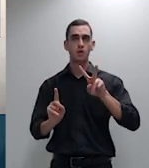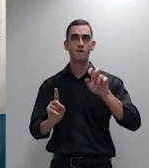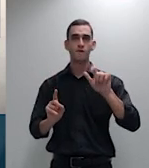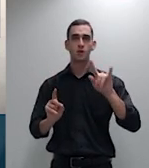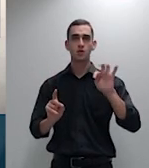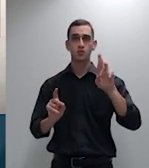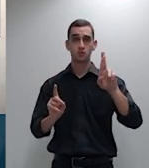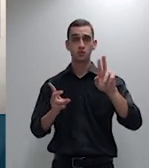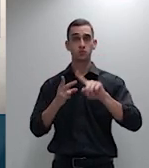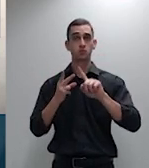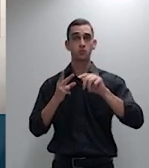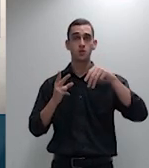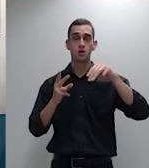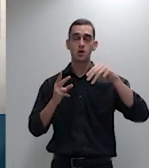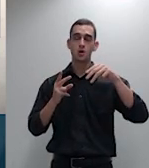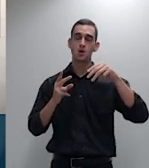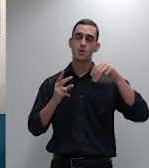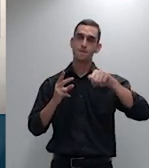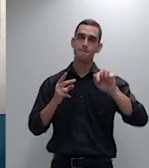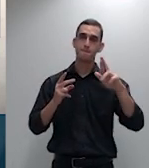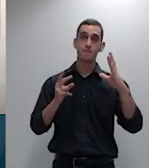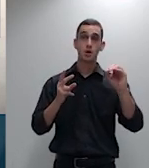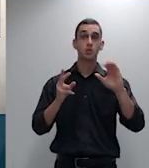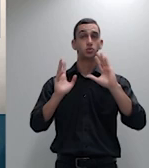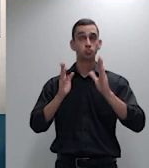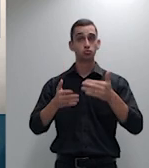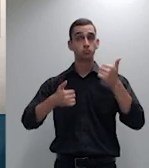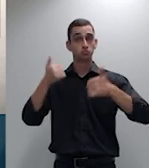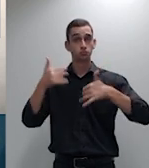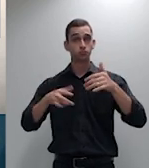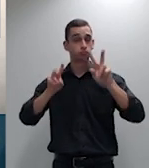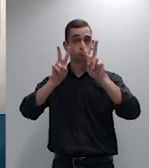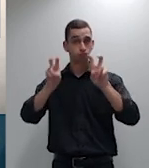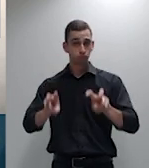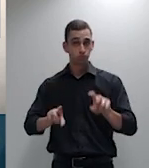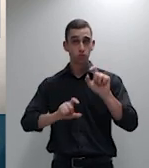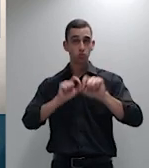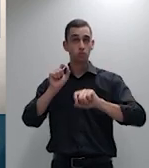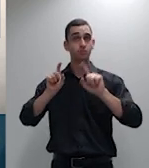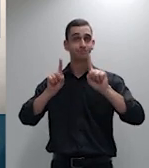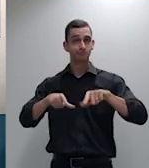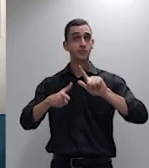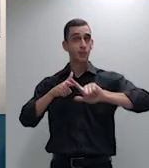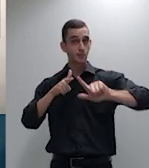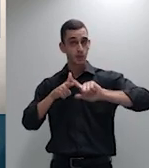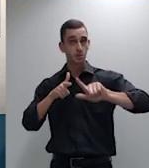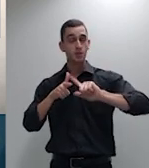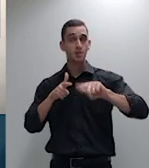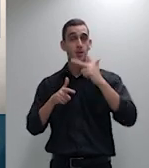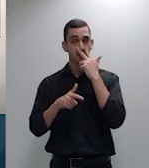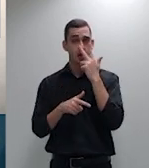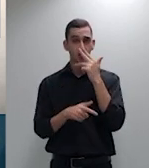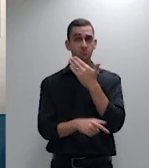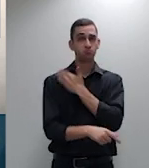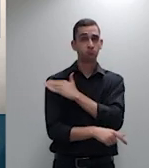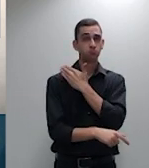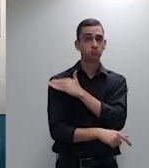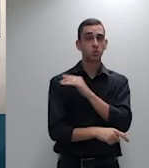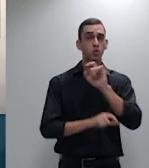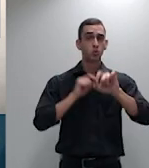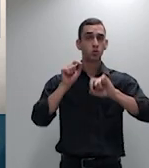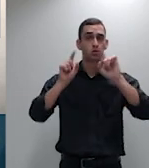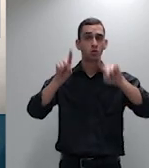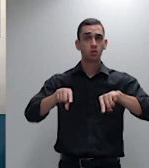que nós temos da seguinte maneira nós temos um problema de uma discriminação em detrimento de um hipervulnerável e que os